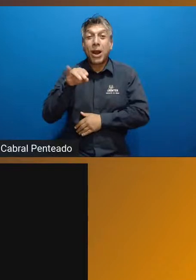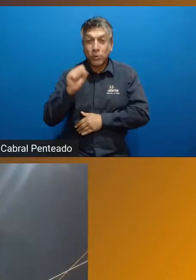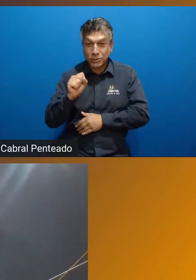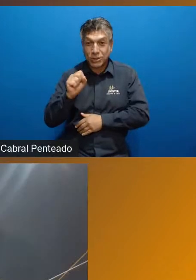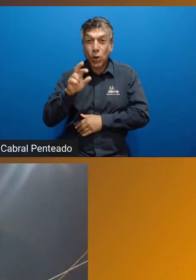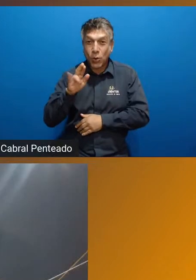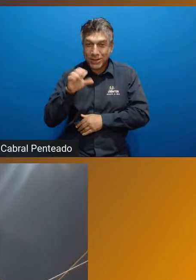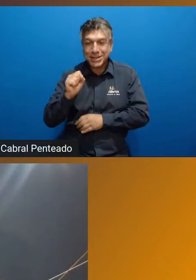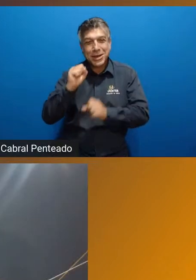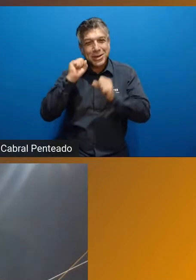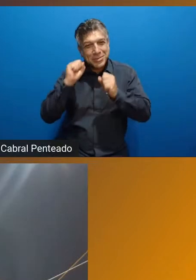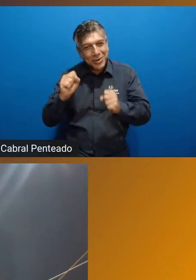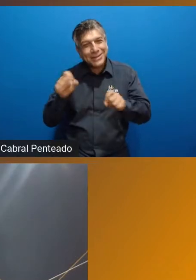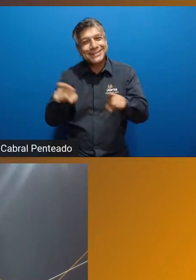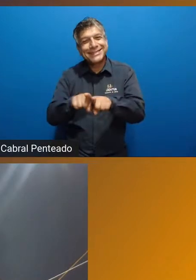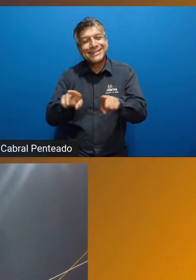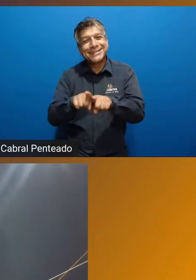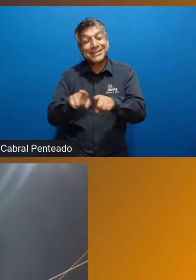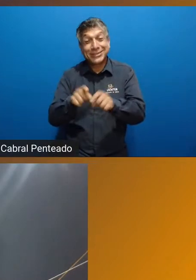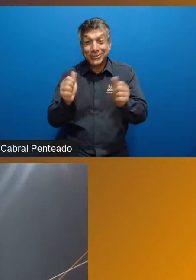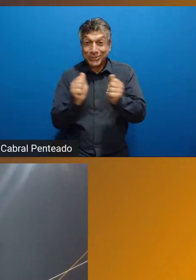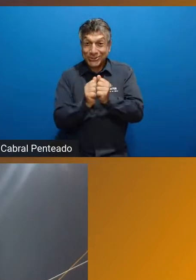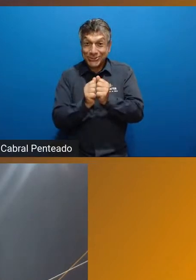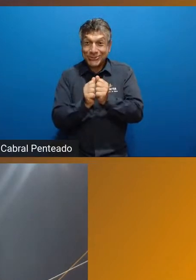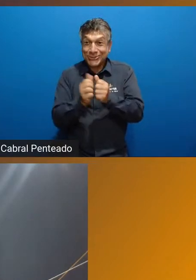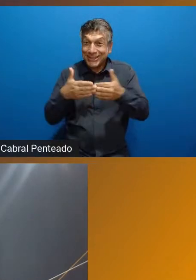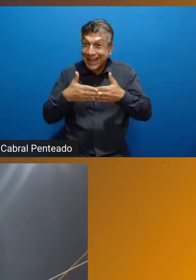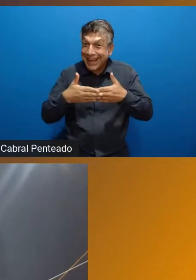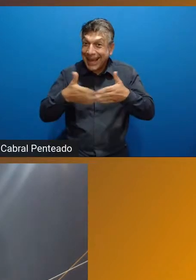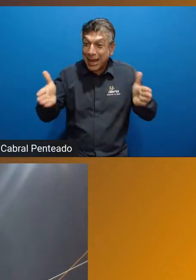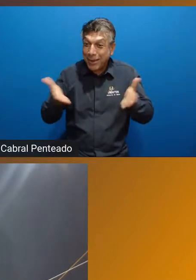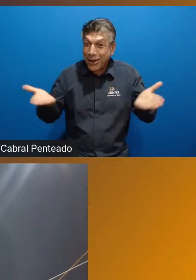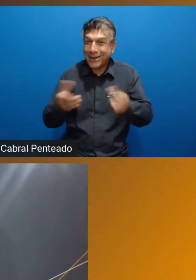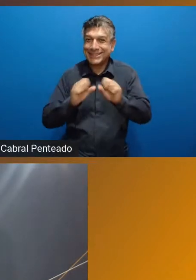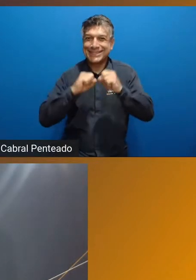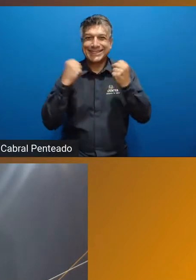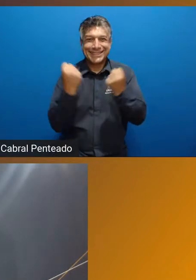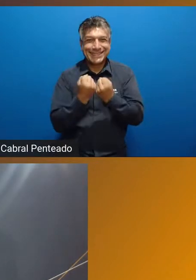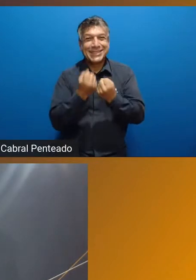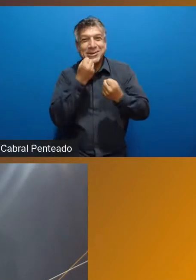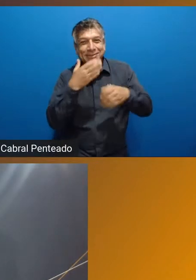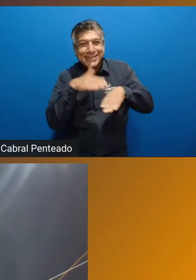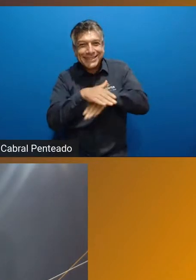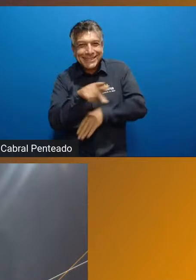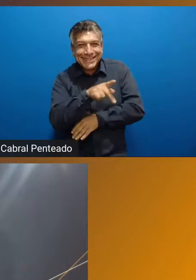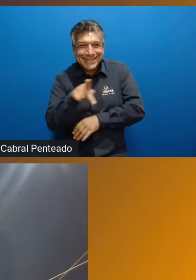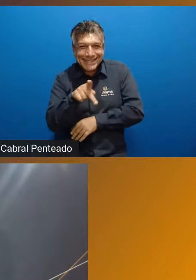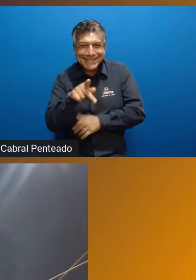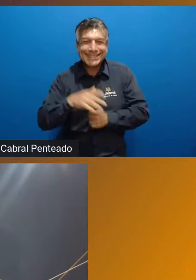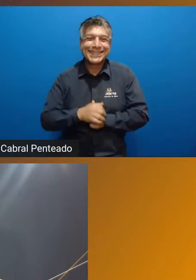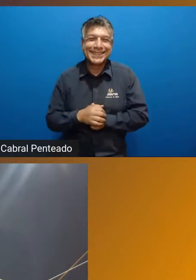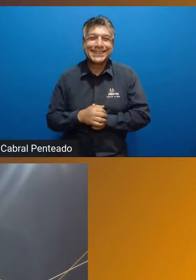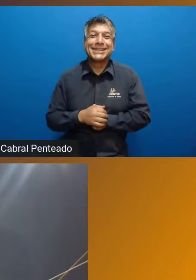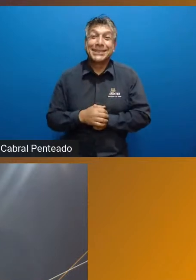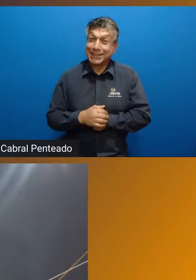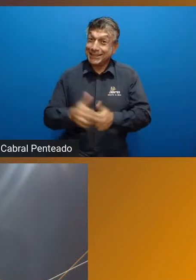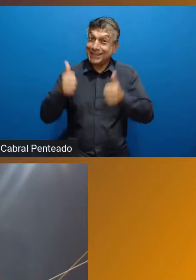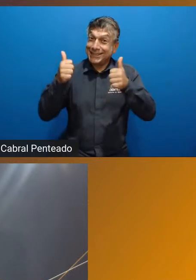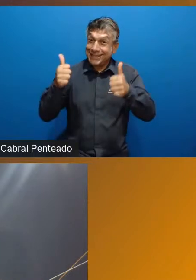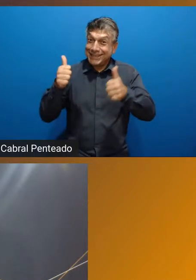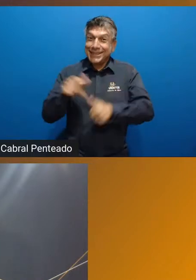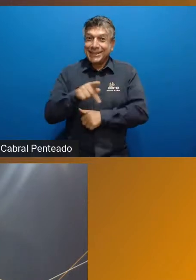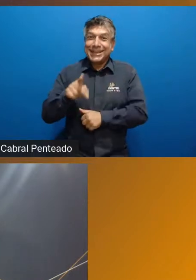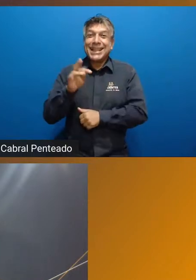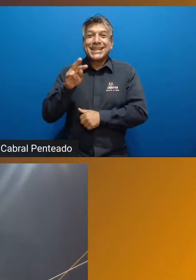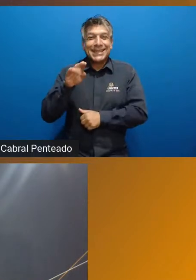para que ele possa também comigo fazer a abertura desse seminário. Boa noite, professor. Olá, professora